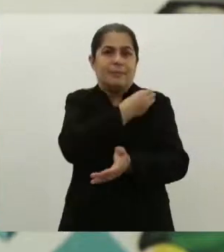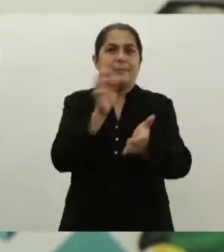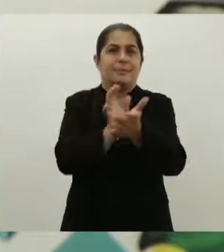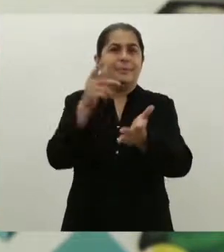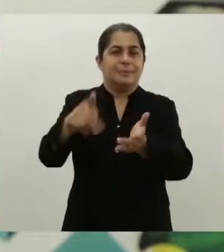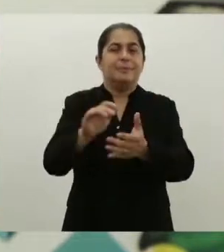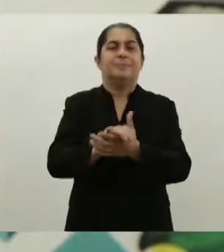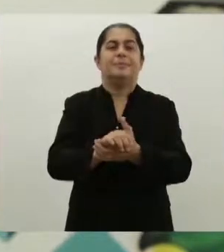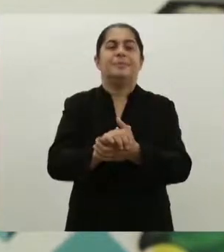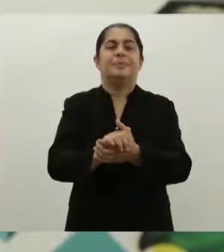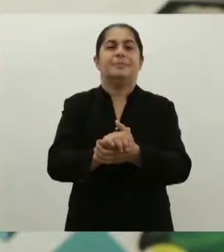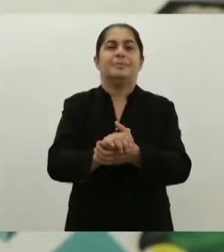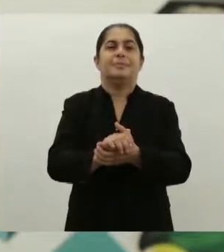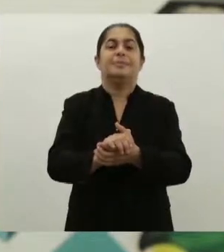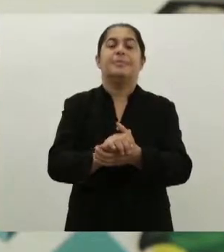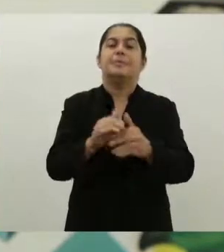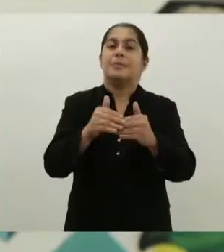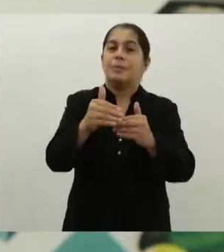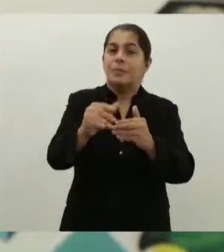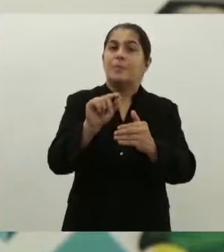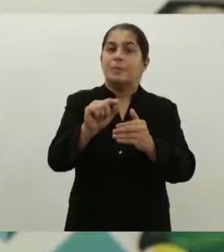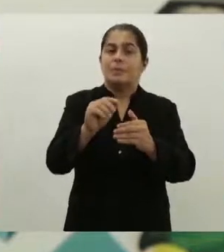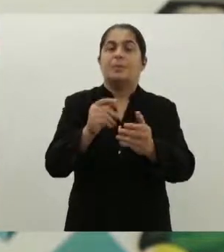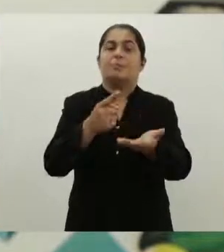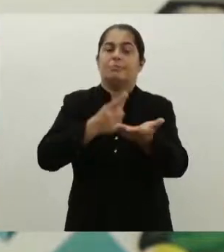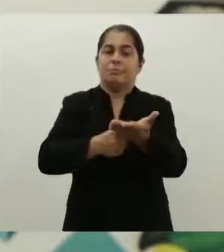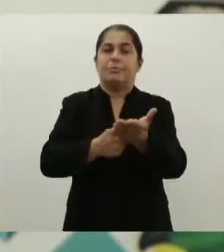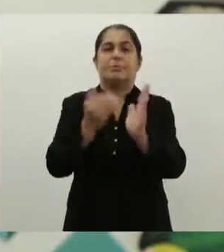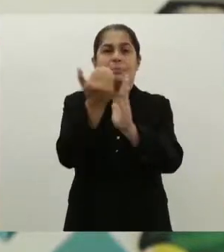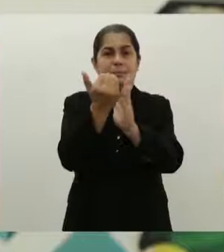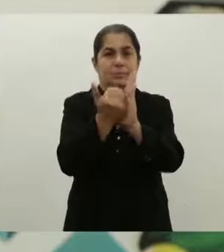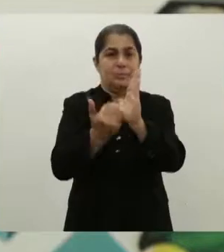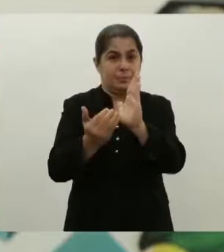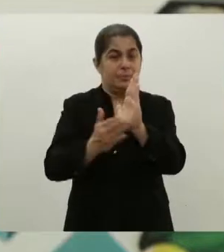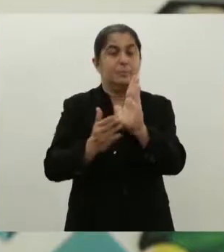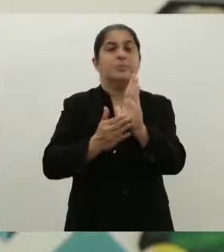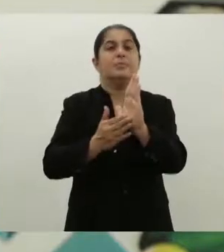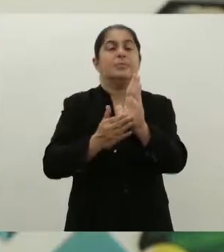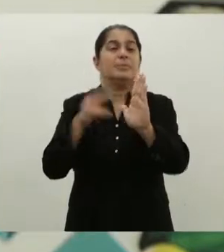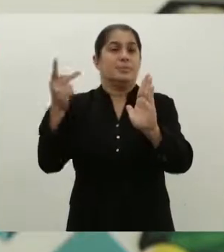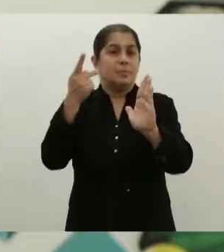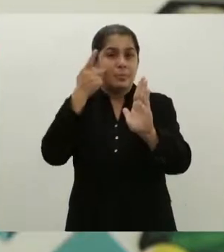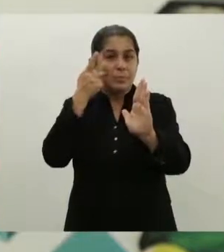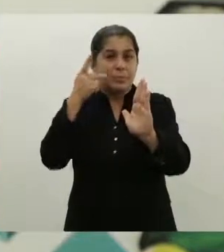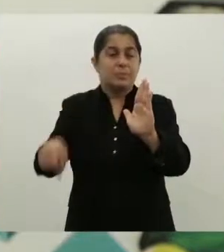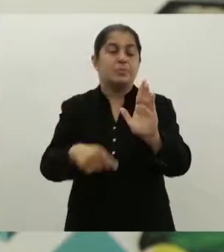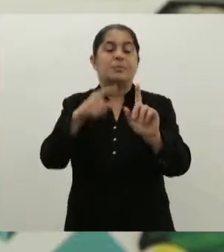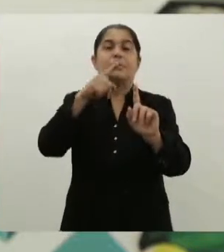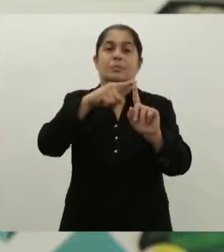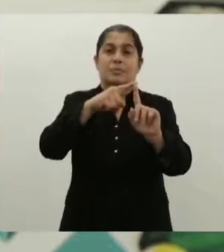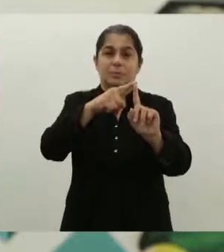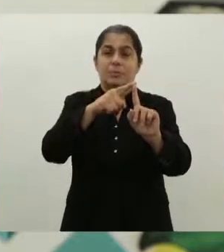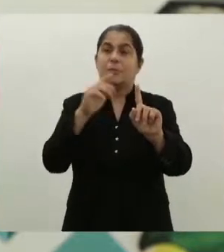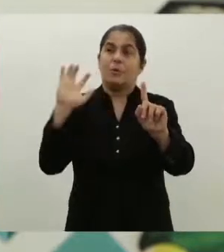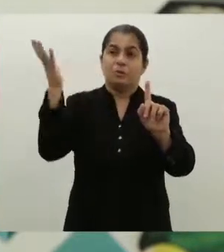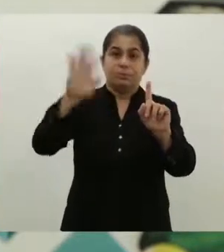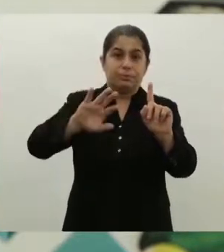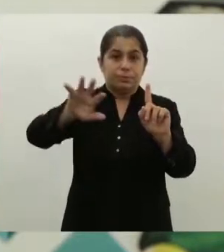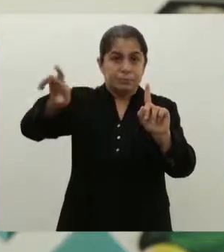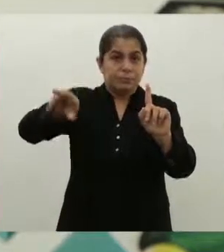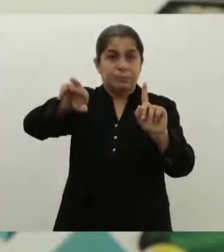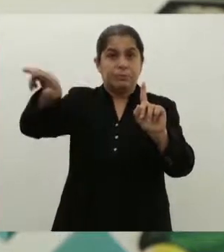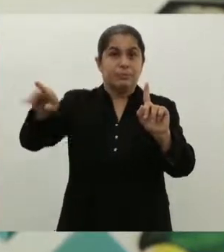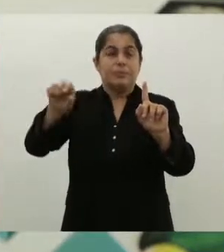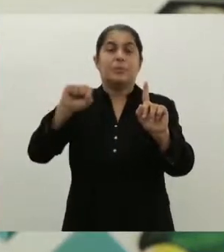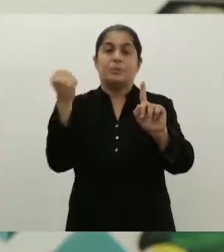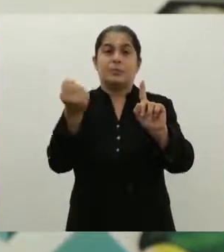cidade. A seguir você vai ver o resultado do termo de ajustamento de conduta celebrado entre a Promotoria de Justiça de Defesa do